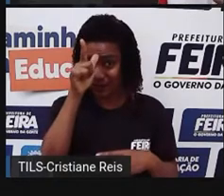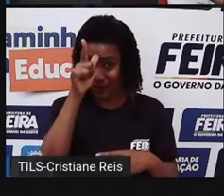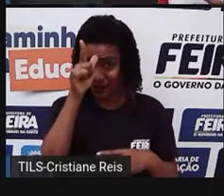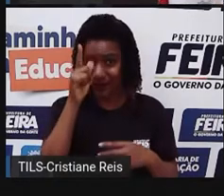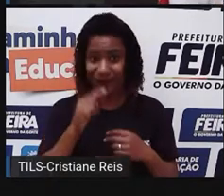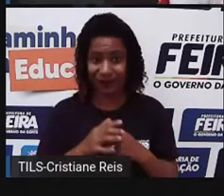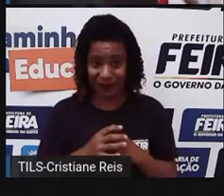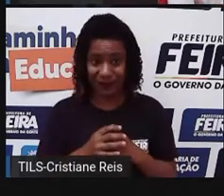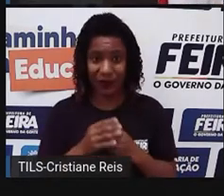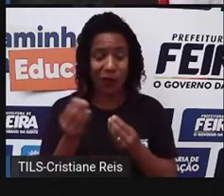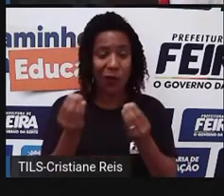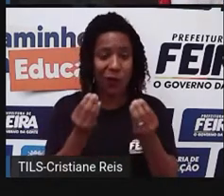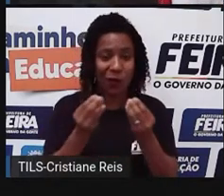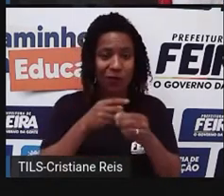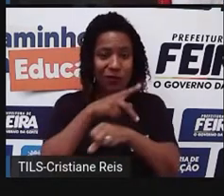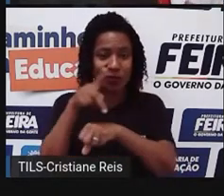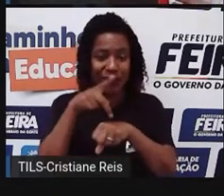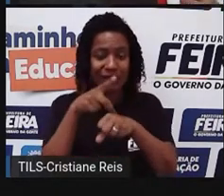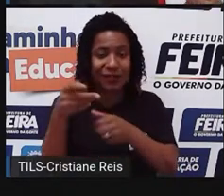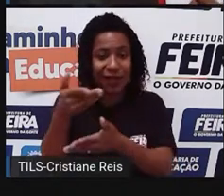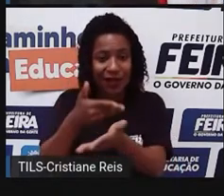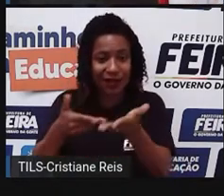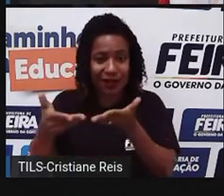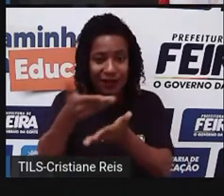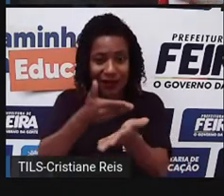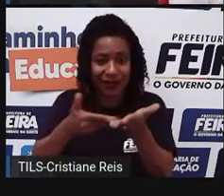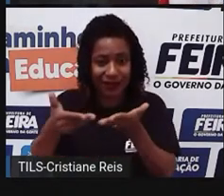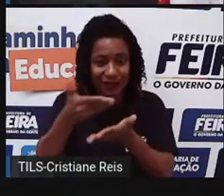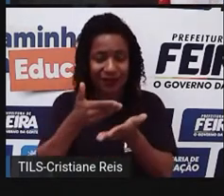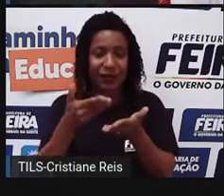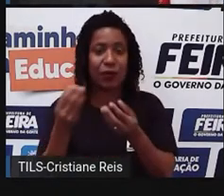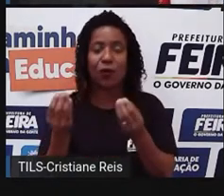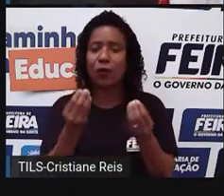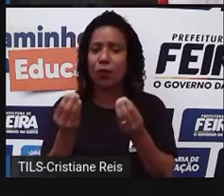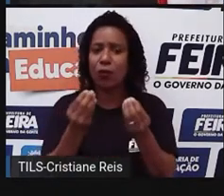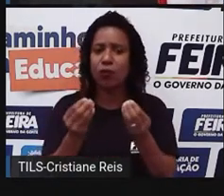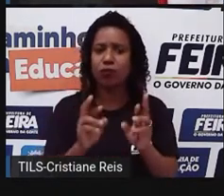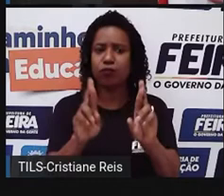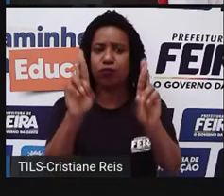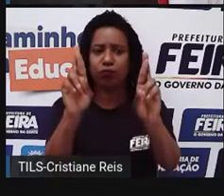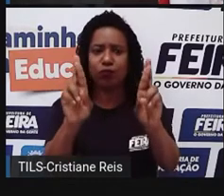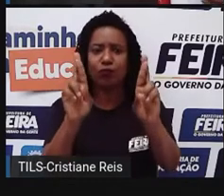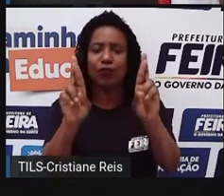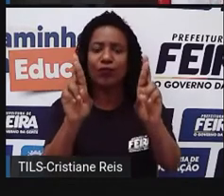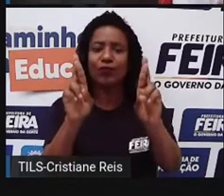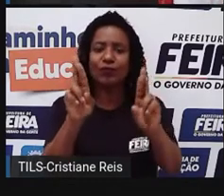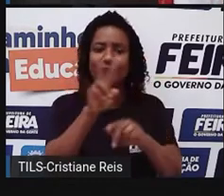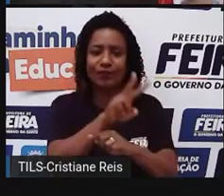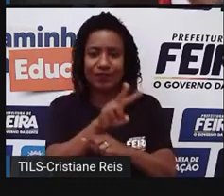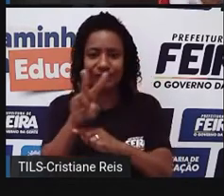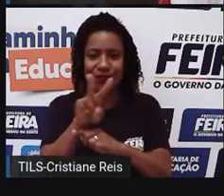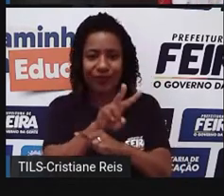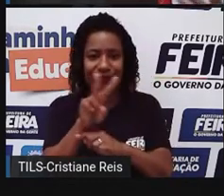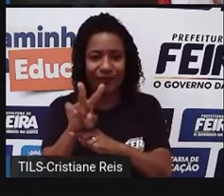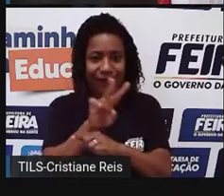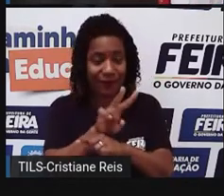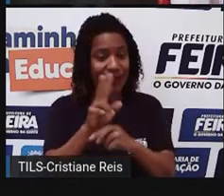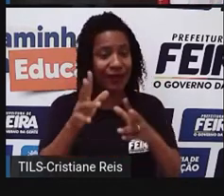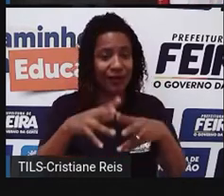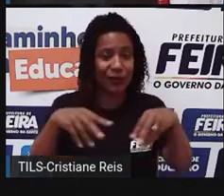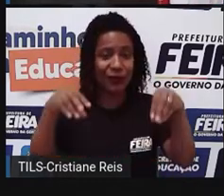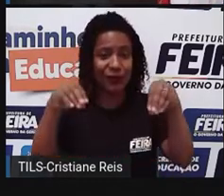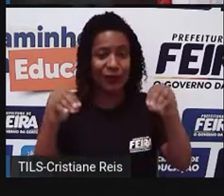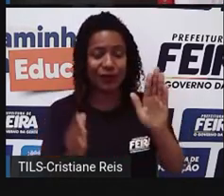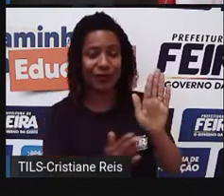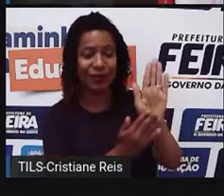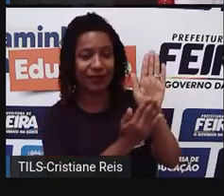relacionam, quais são, né, os órgãos que regulamentam isso, quais são as ações, né, que eles